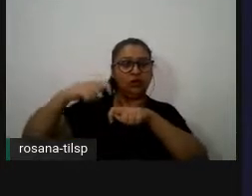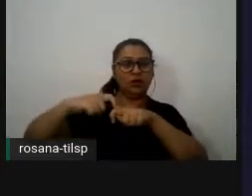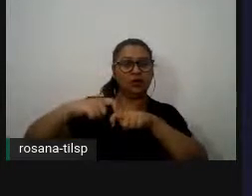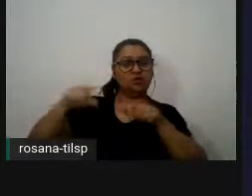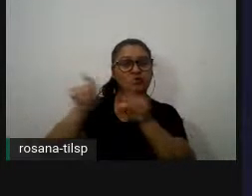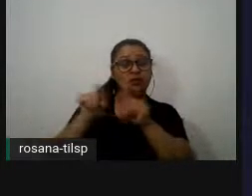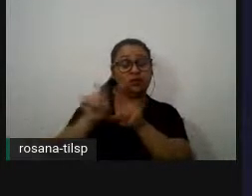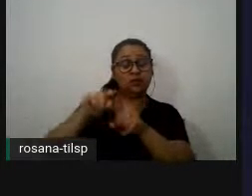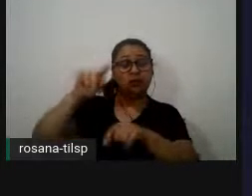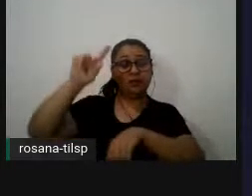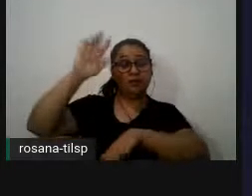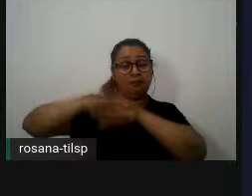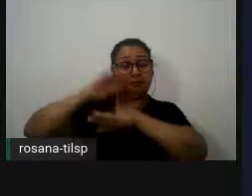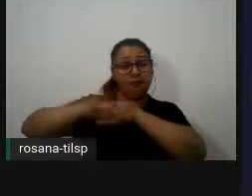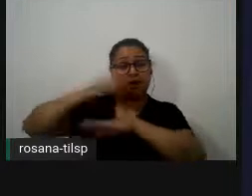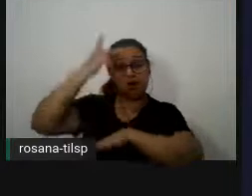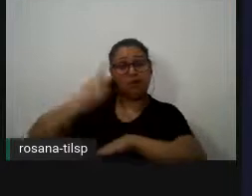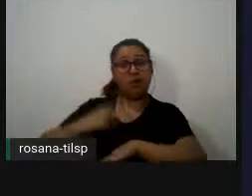presidente americano